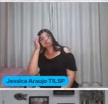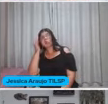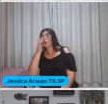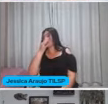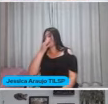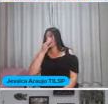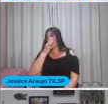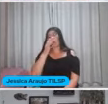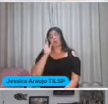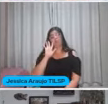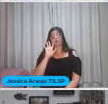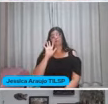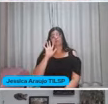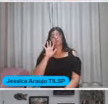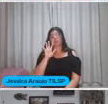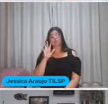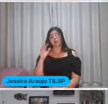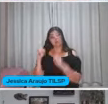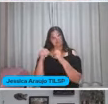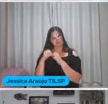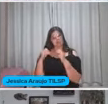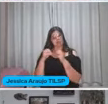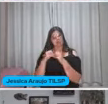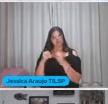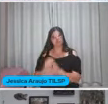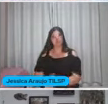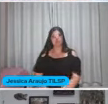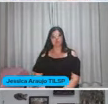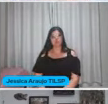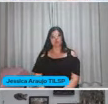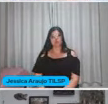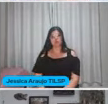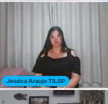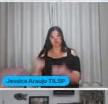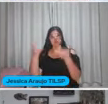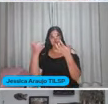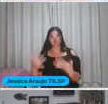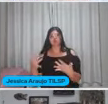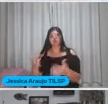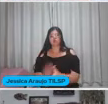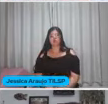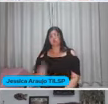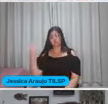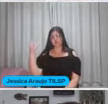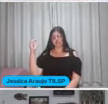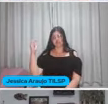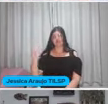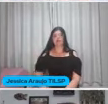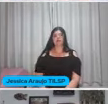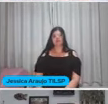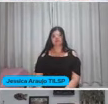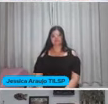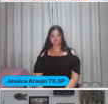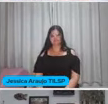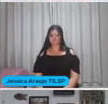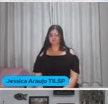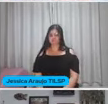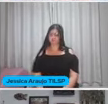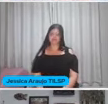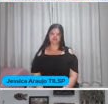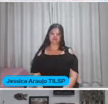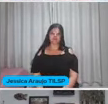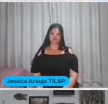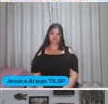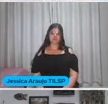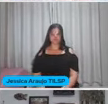gente Às vezes Eles chegam muito próximos Da explicação Vamos dizer Científica Às vezes É só uma questão